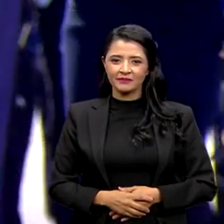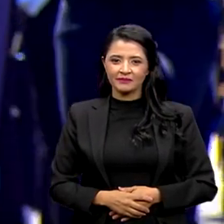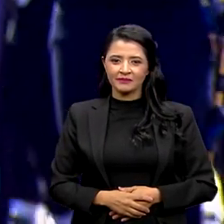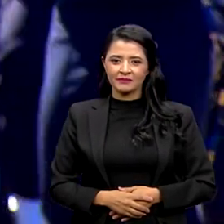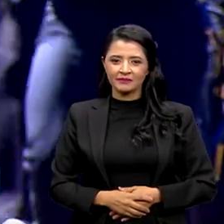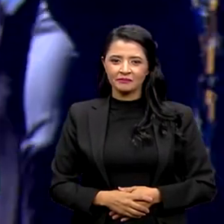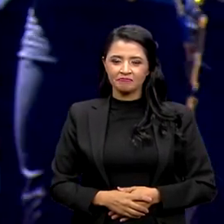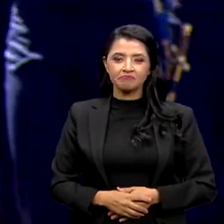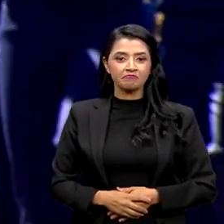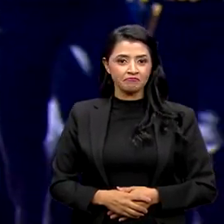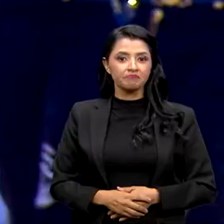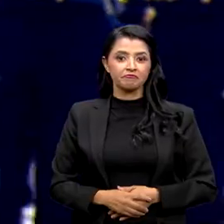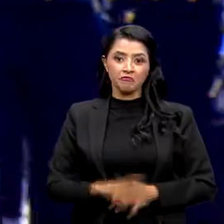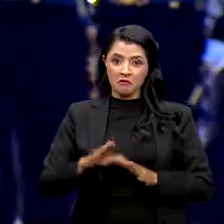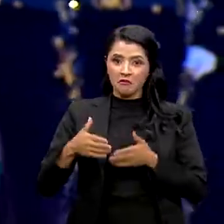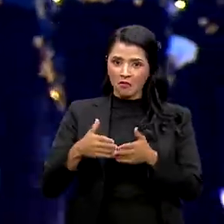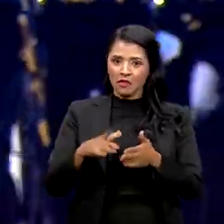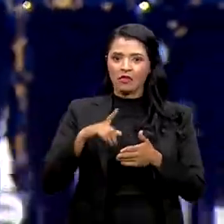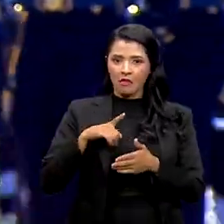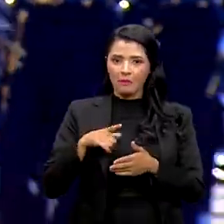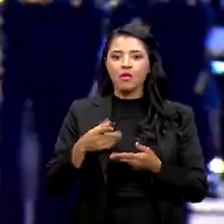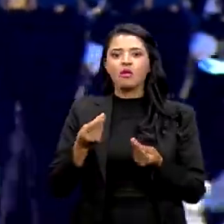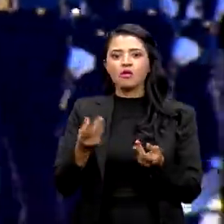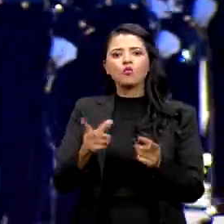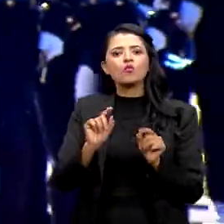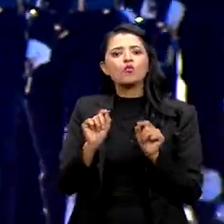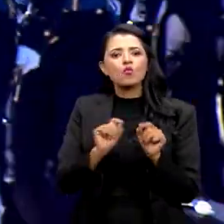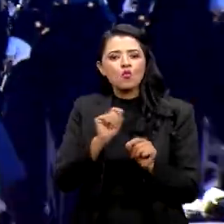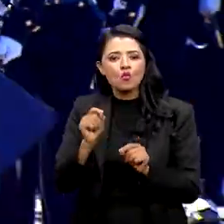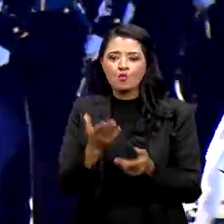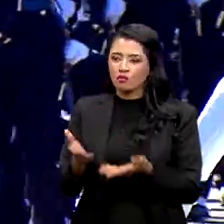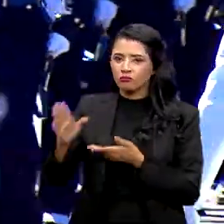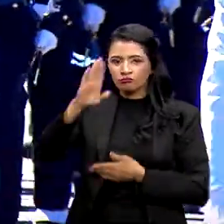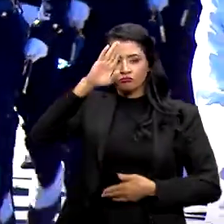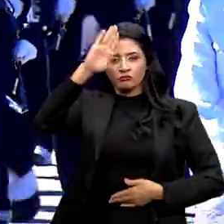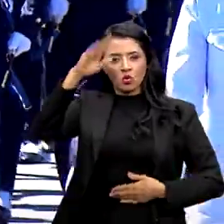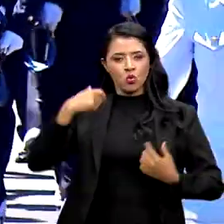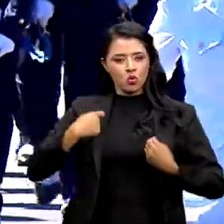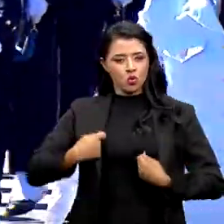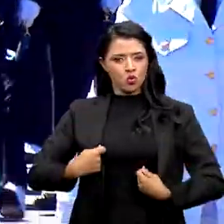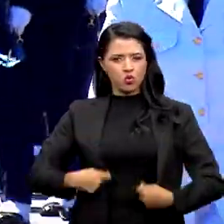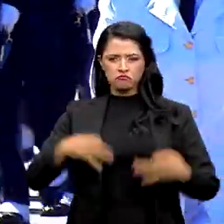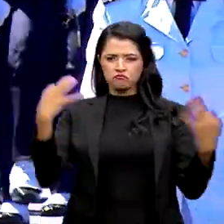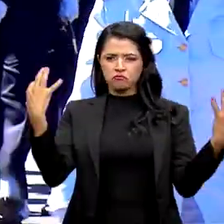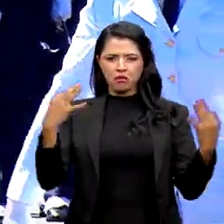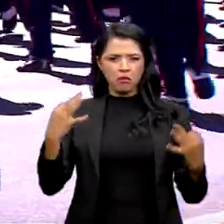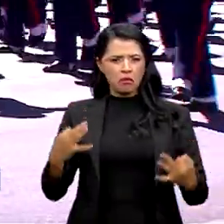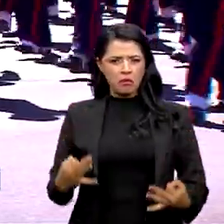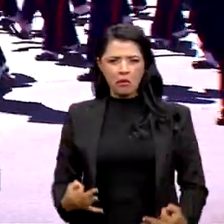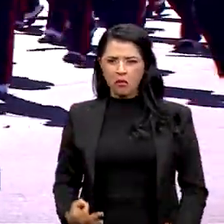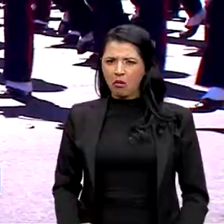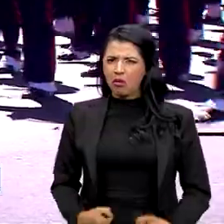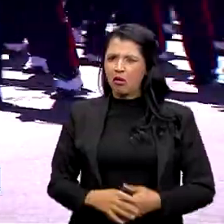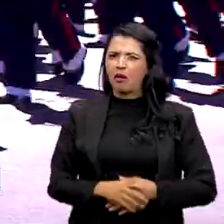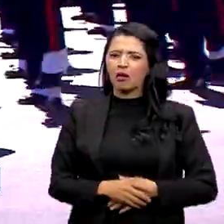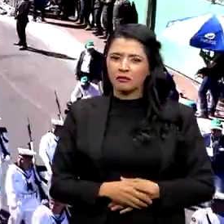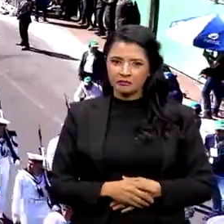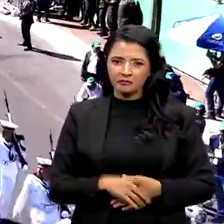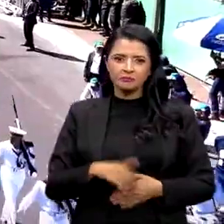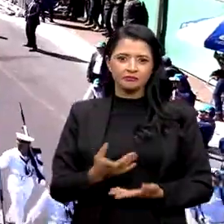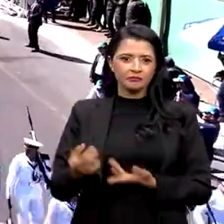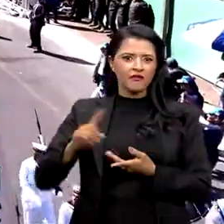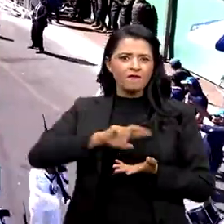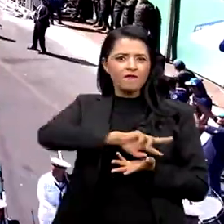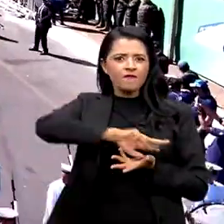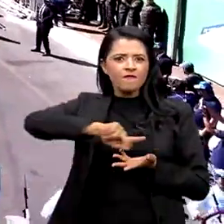A Marinha trouxe para a esplanada os cadetes com uniformes impecáveis e oficiais de